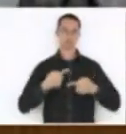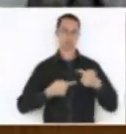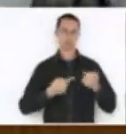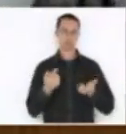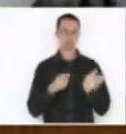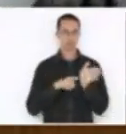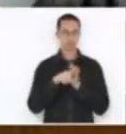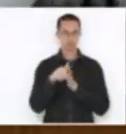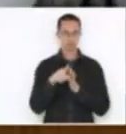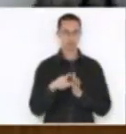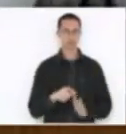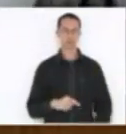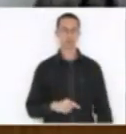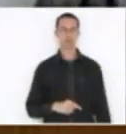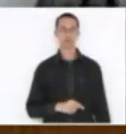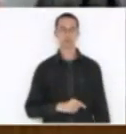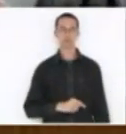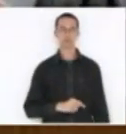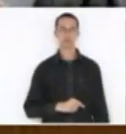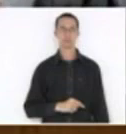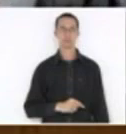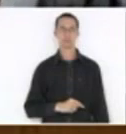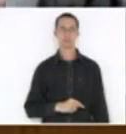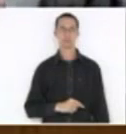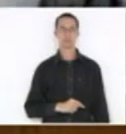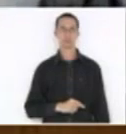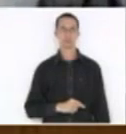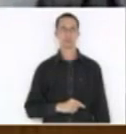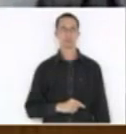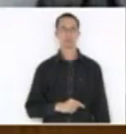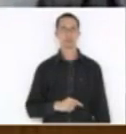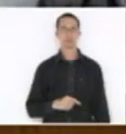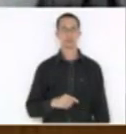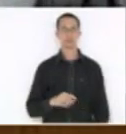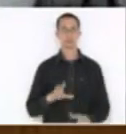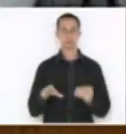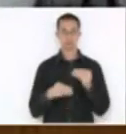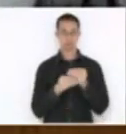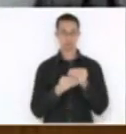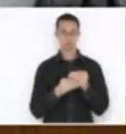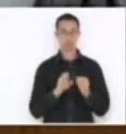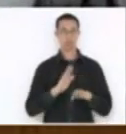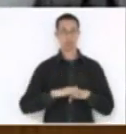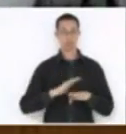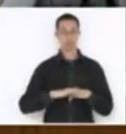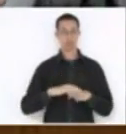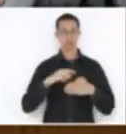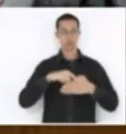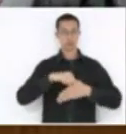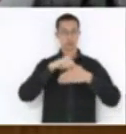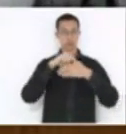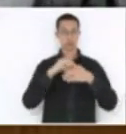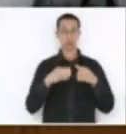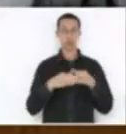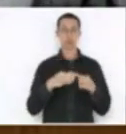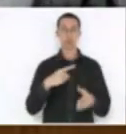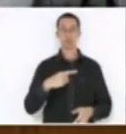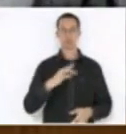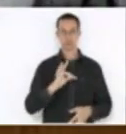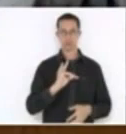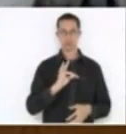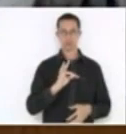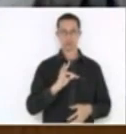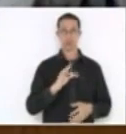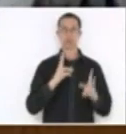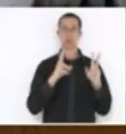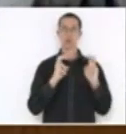excelência. Como a emenda proposta pela bancada, ou pela Unida Bancada dos Trabalhadores, trata